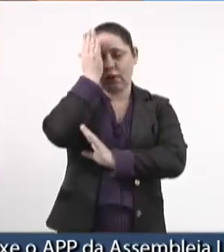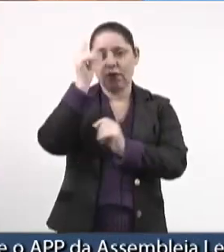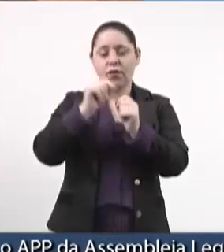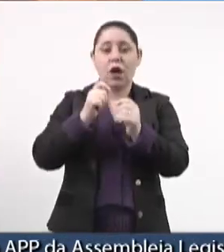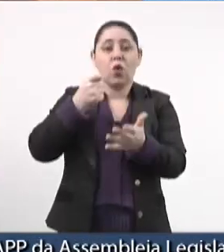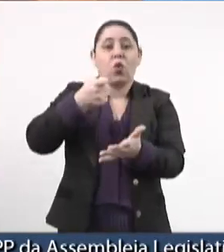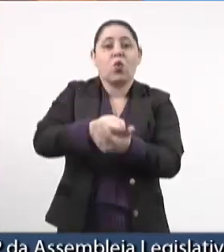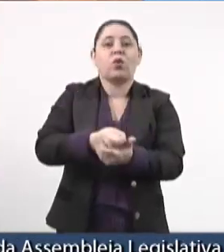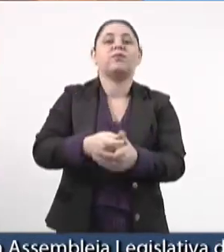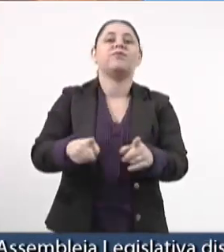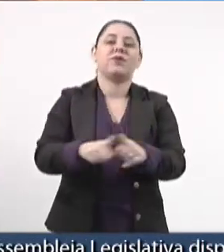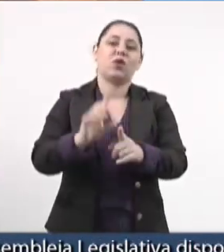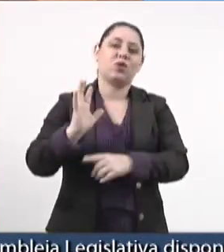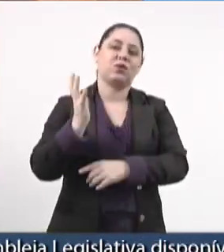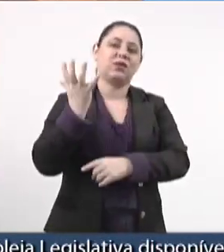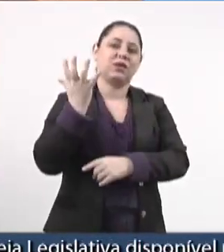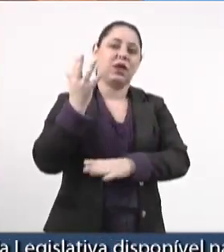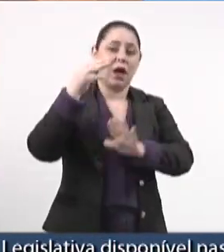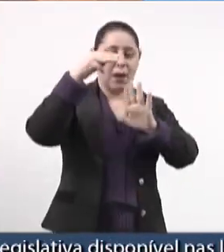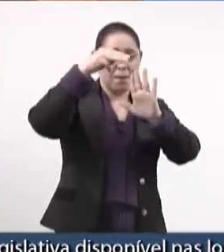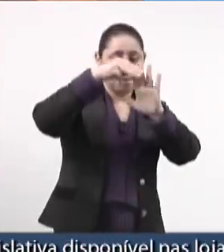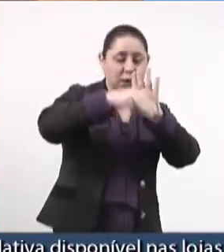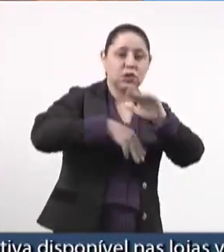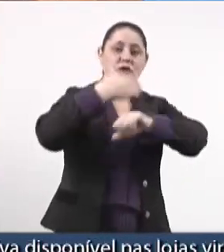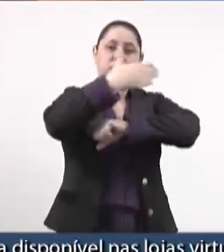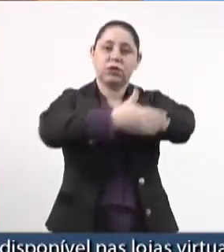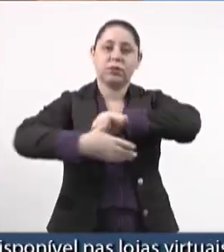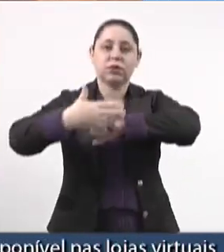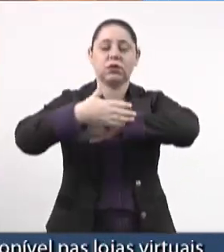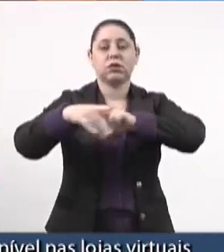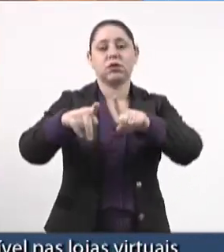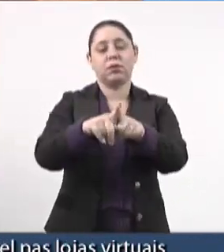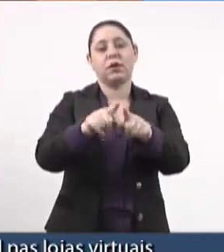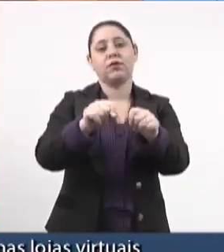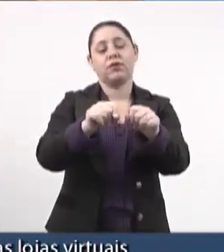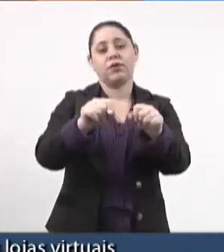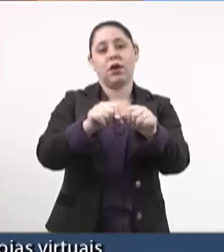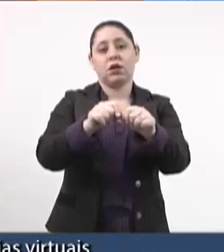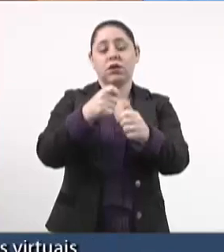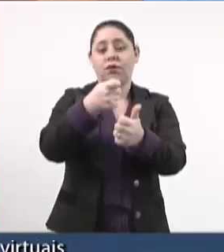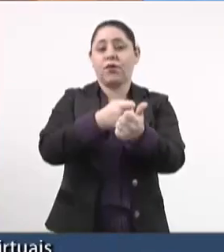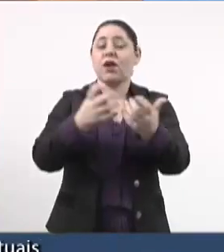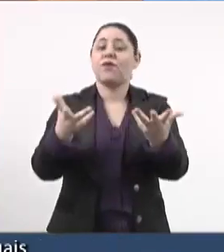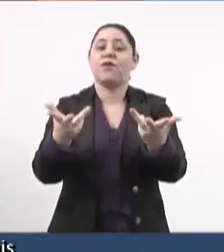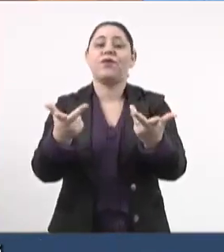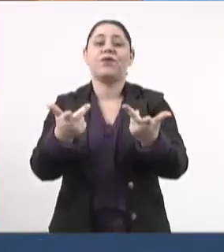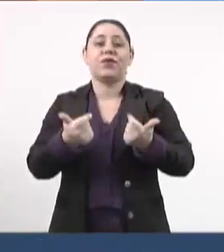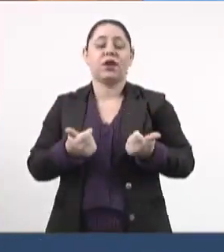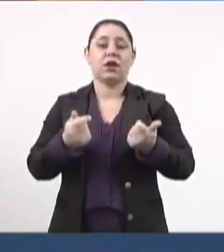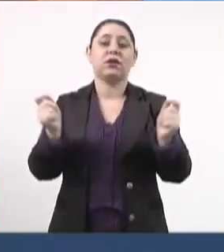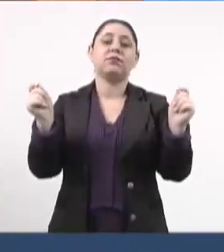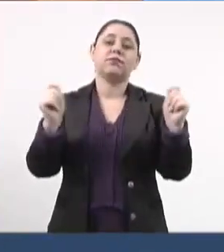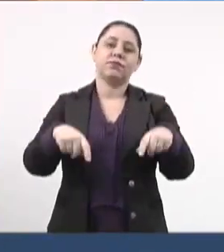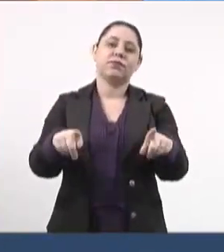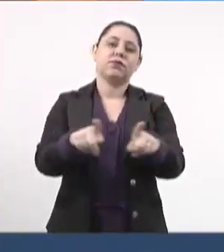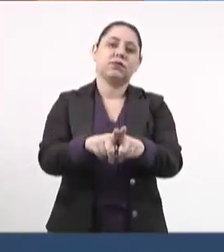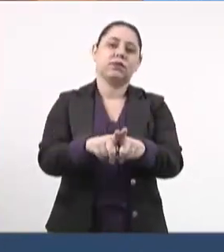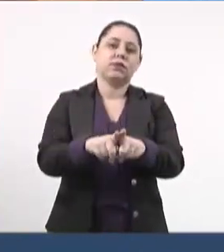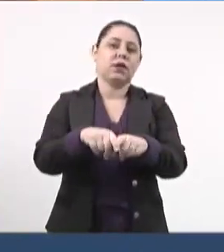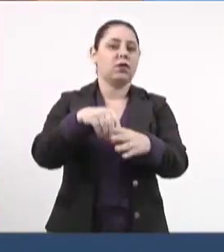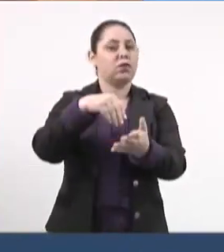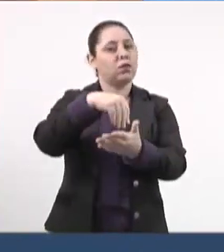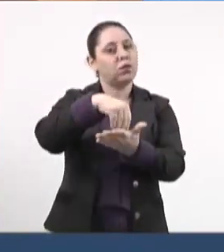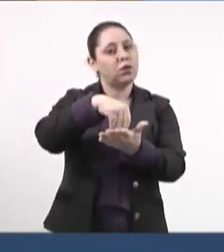seja cumprida, as medidas protetivas sejam eficazes e também os